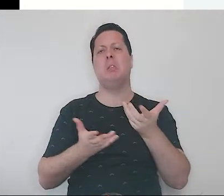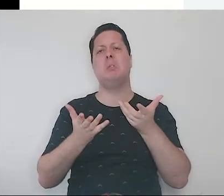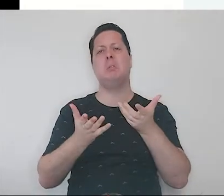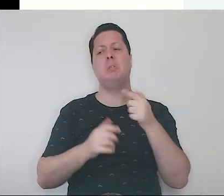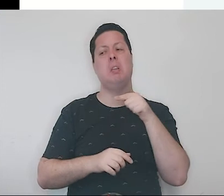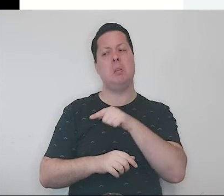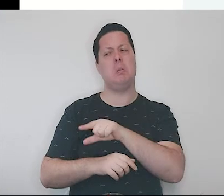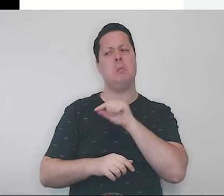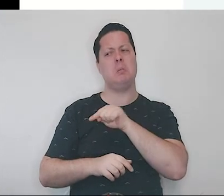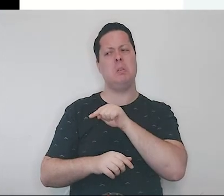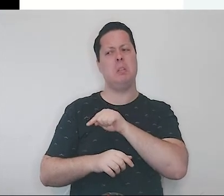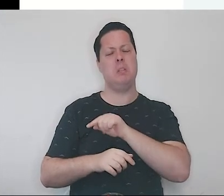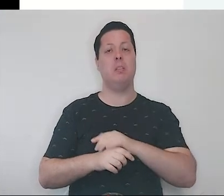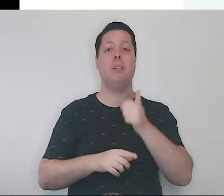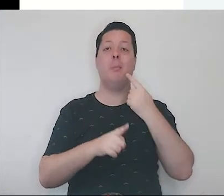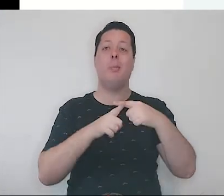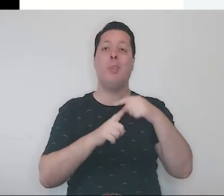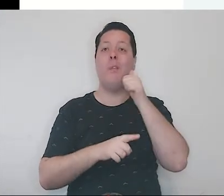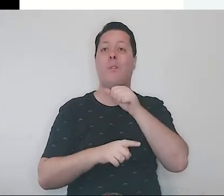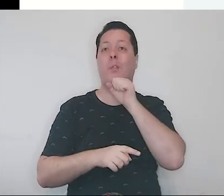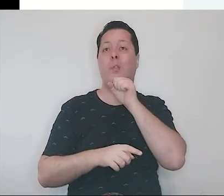E a vovó estava esperando.